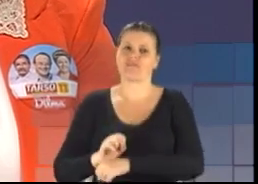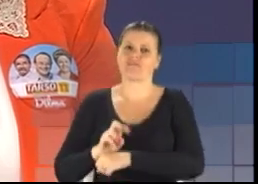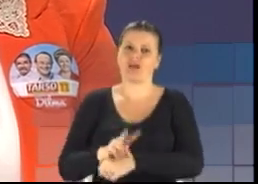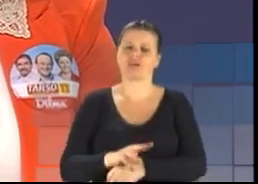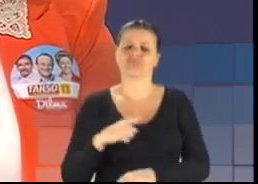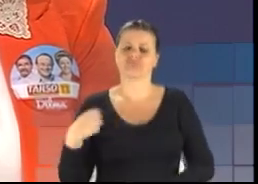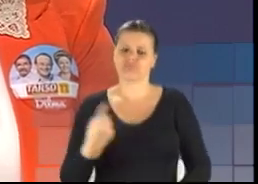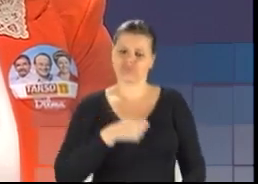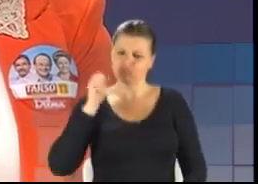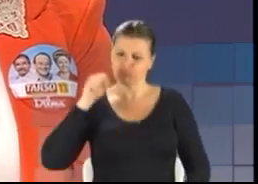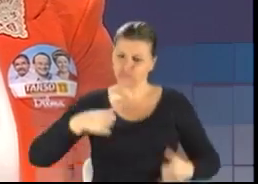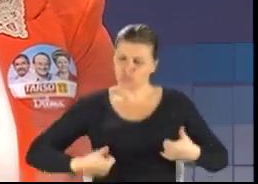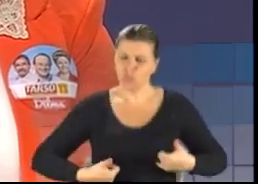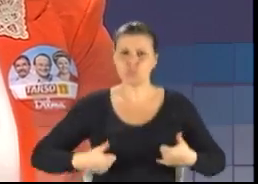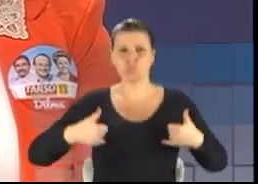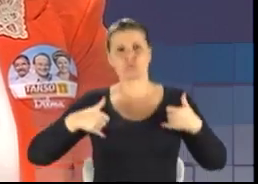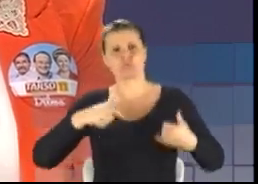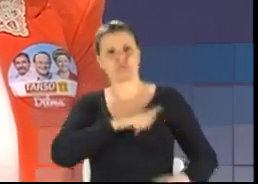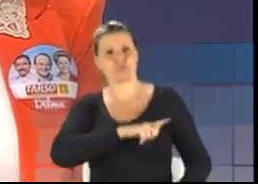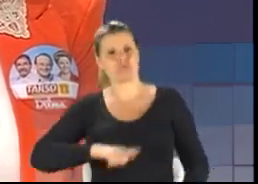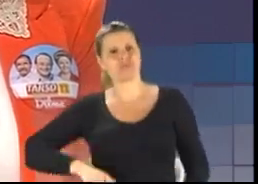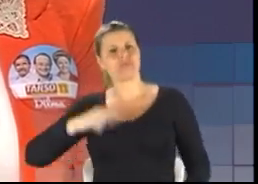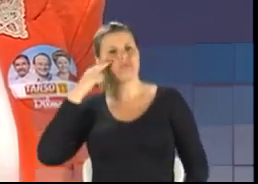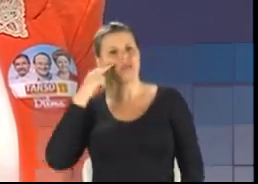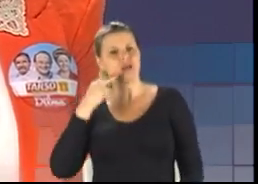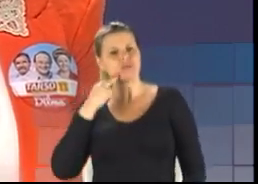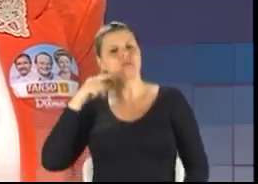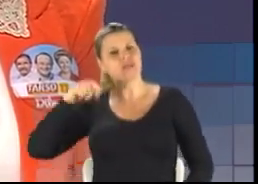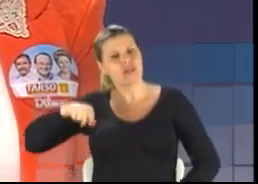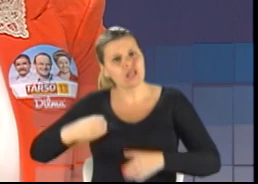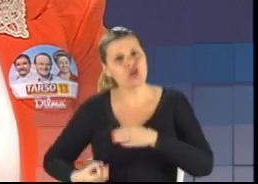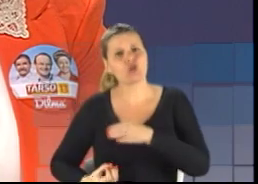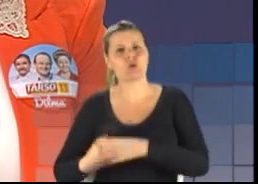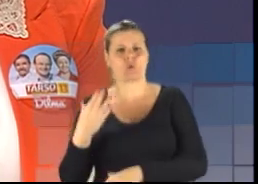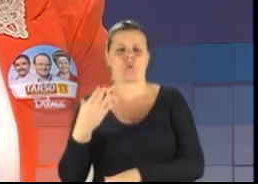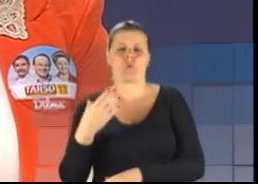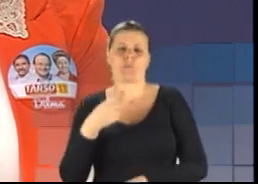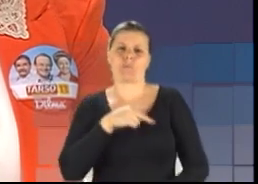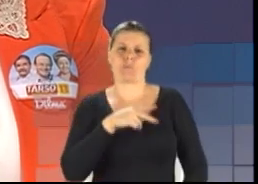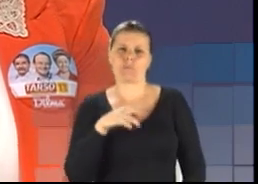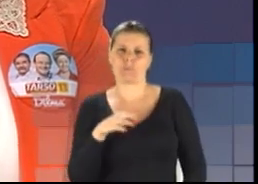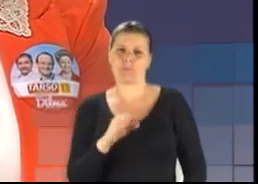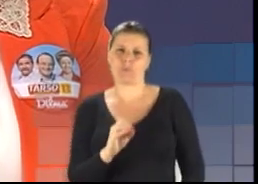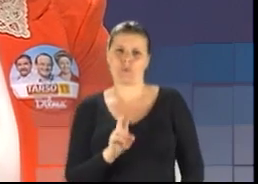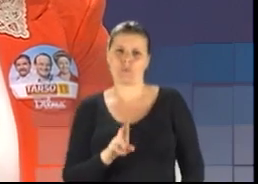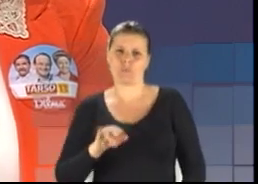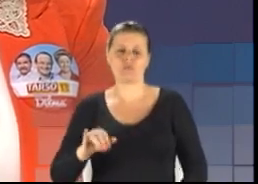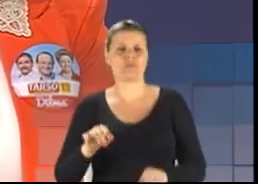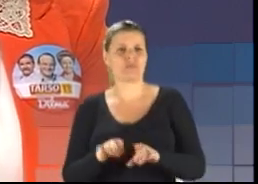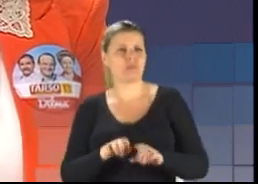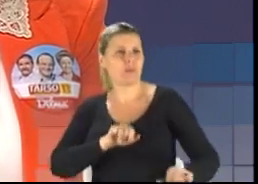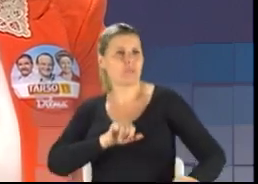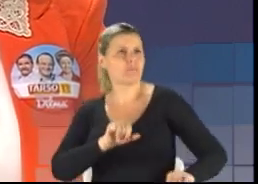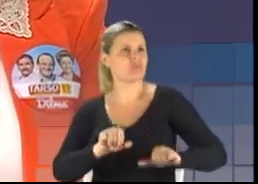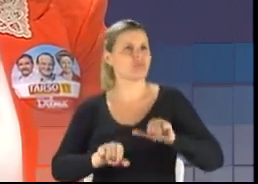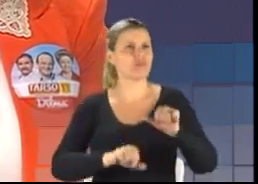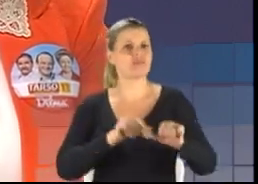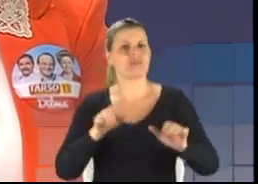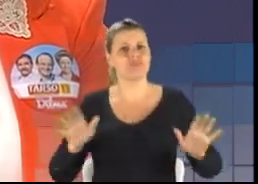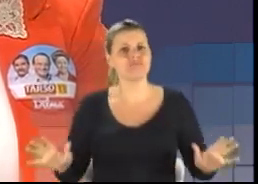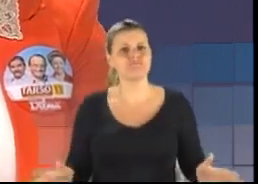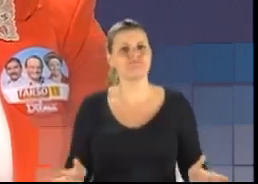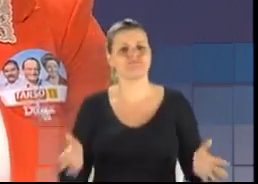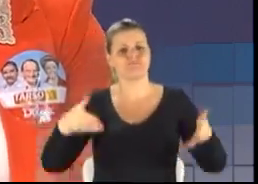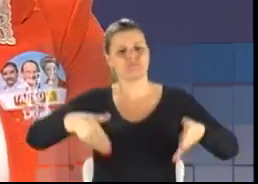orgulhamos do nosso governador Tarso Gelo ter criado este programa e o impacto em que ele dá para o nosso Estado